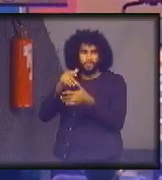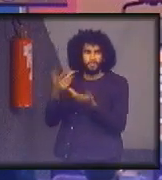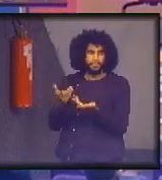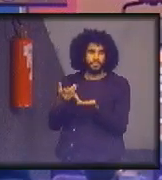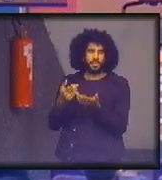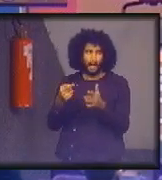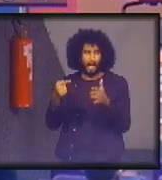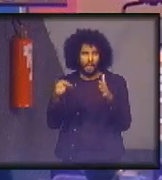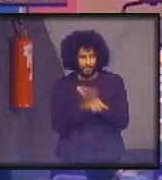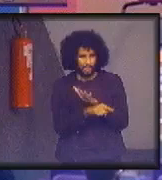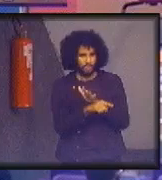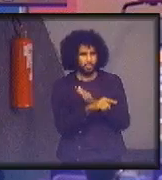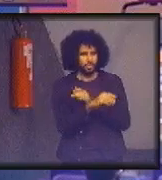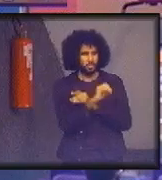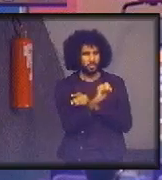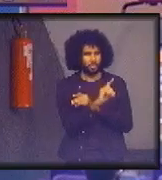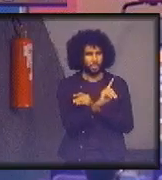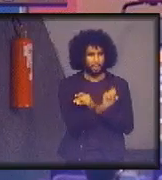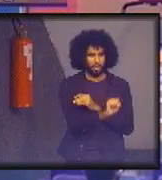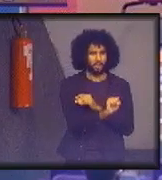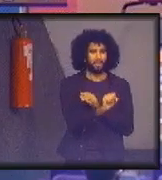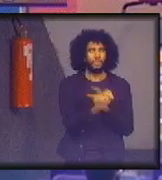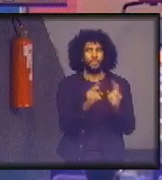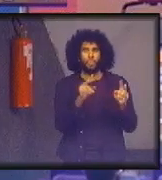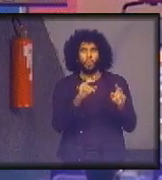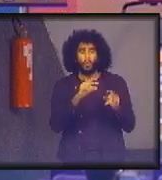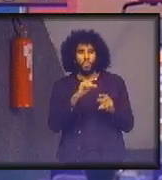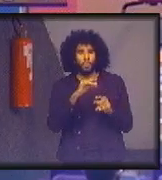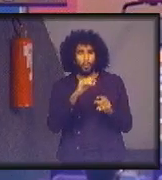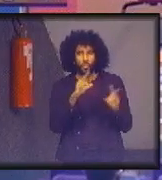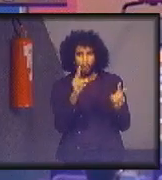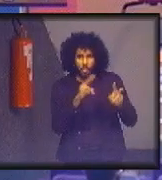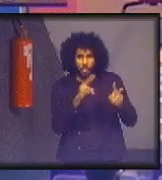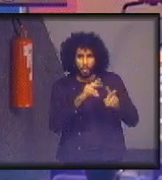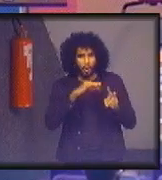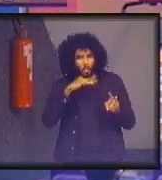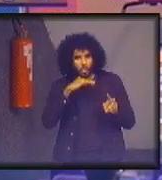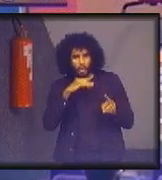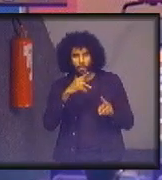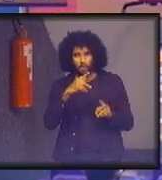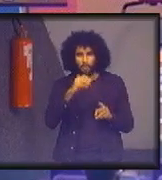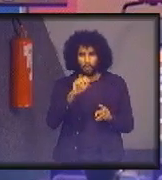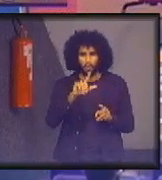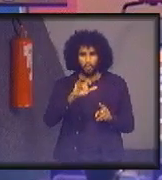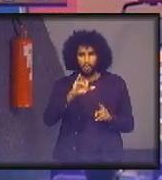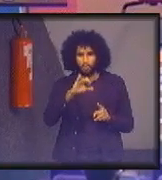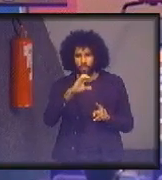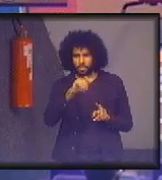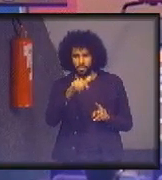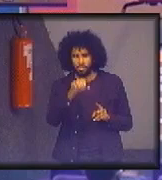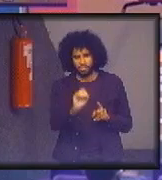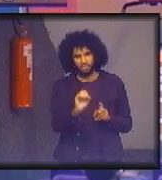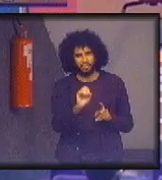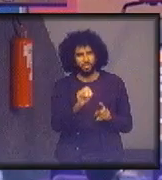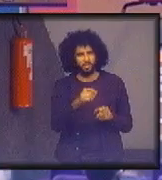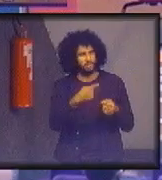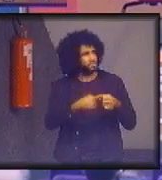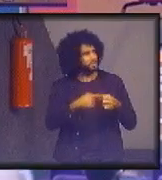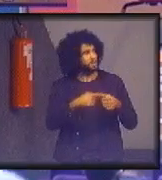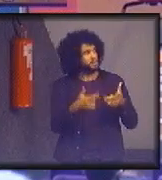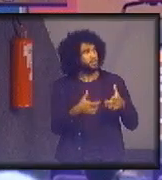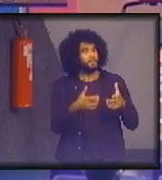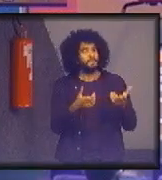ODS é a seguinte, poluição do ar, onde está? Saúde, cidades, onde está? Aqui é uma discussão de a gente